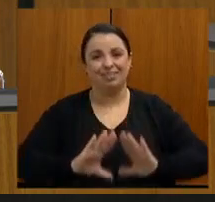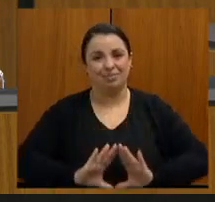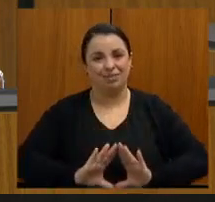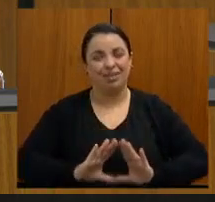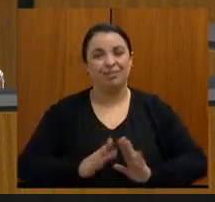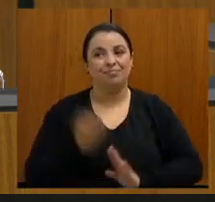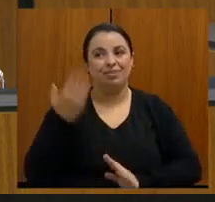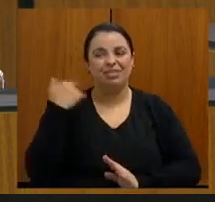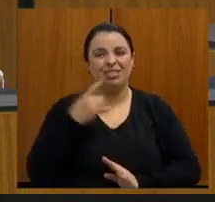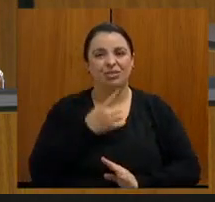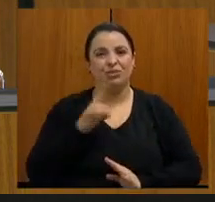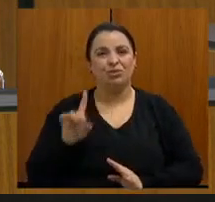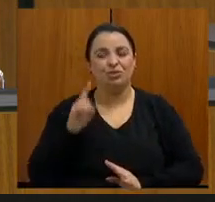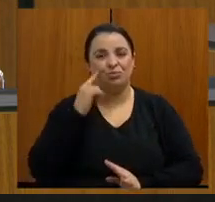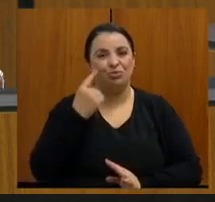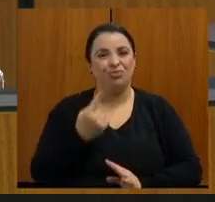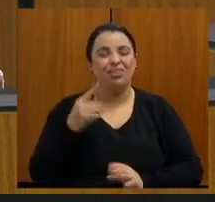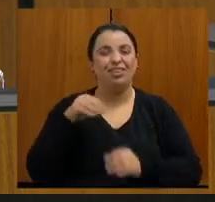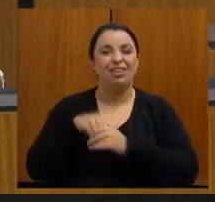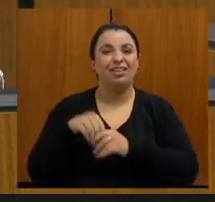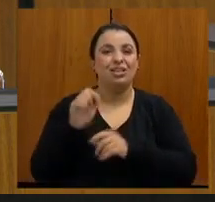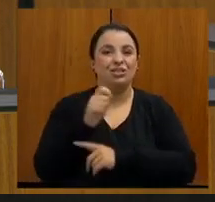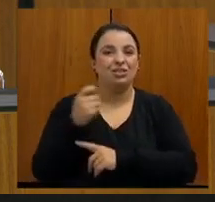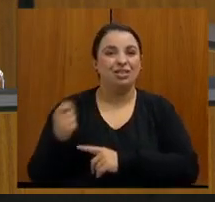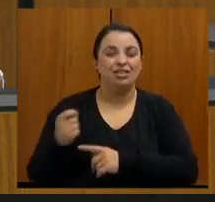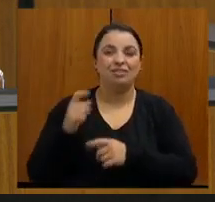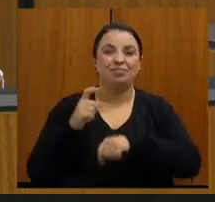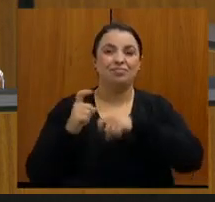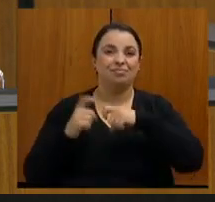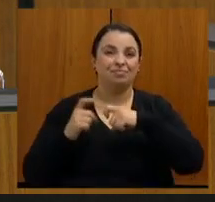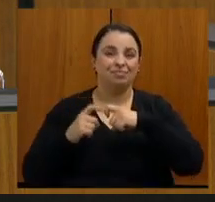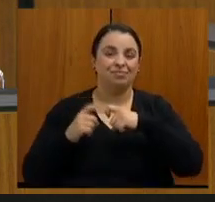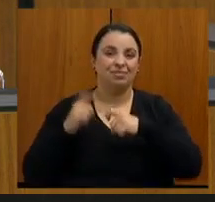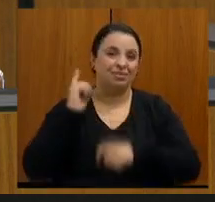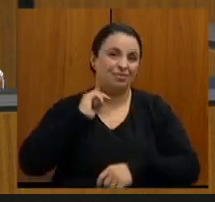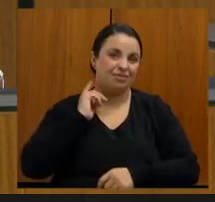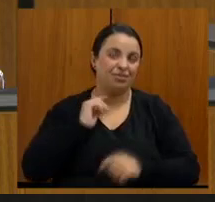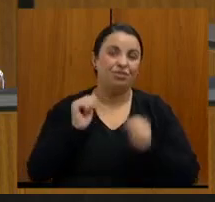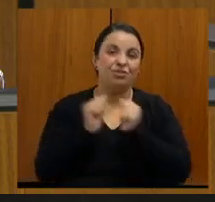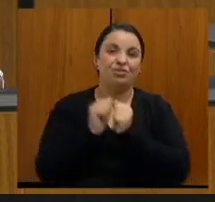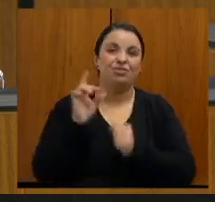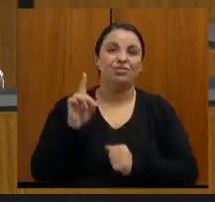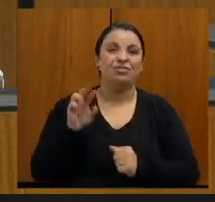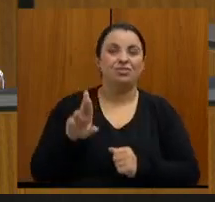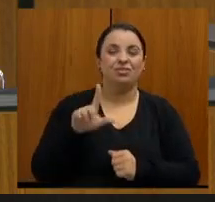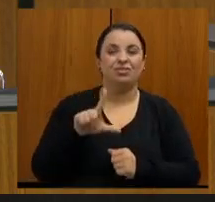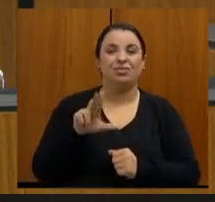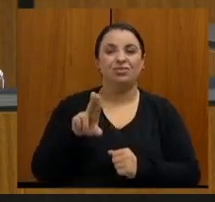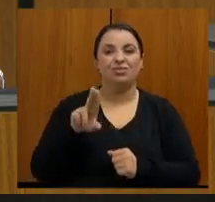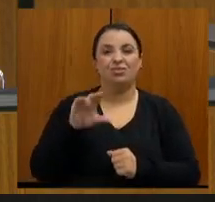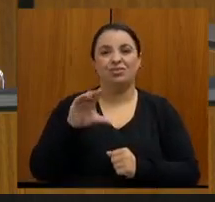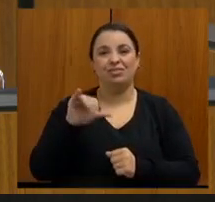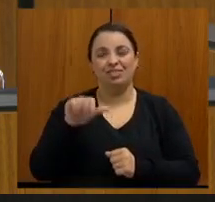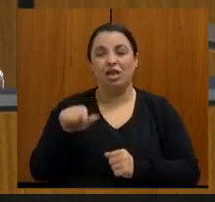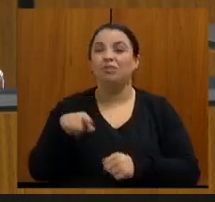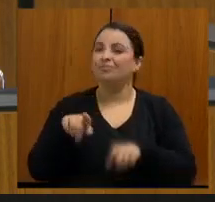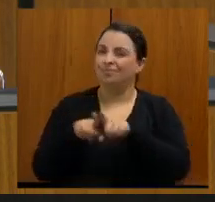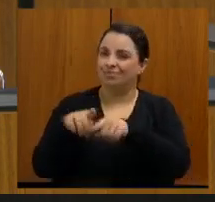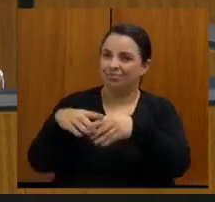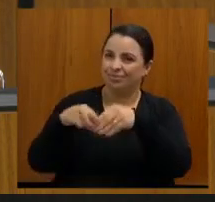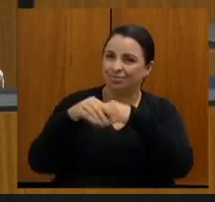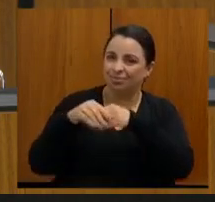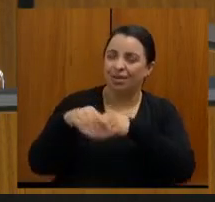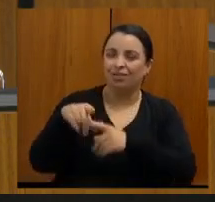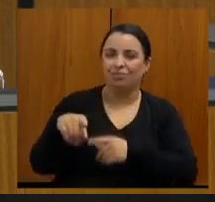vez que o vi foi na Associação Médica de Minas Gerais, na presença do doutor Luciano, que também cumprimento, o doutor Luciano tem feito também